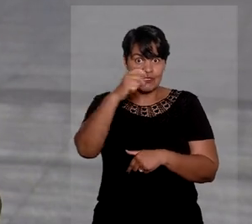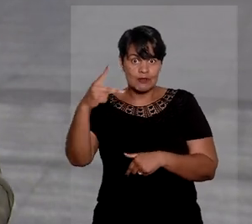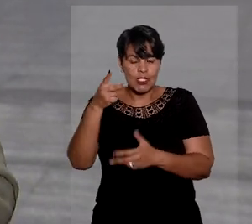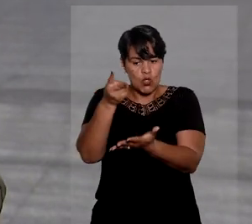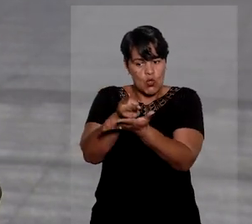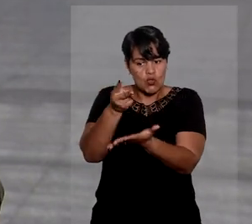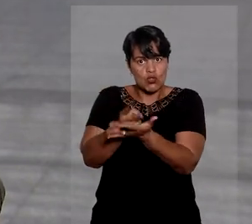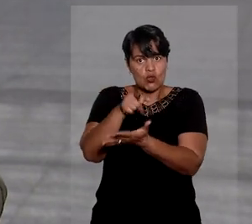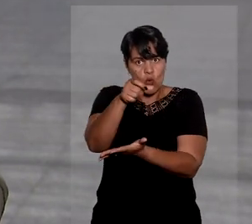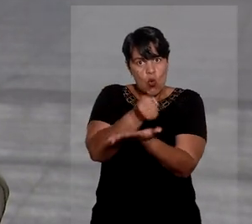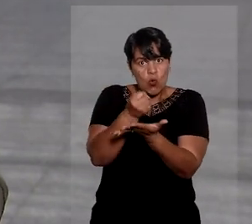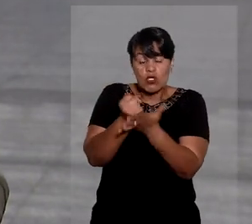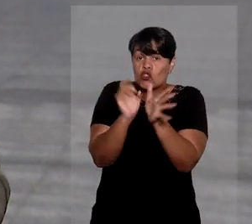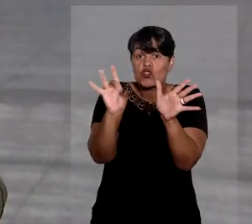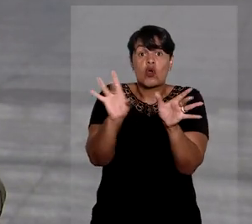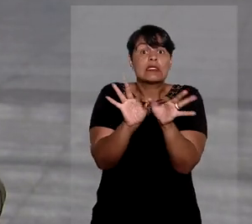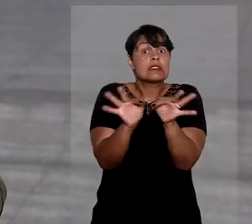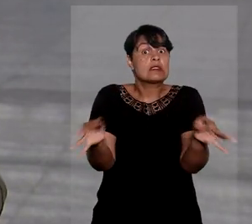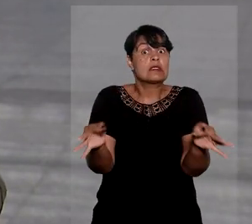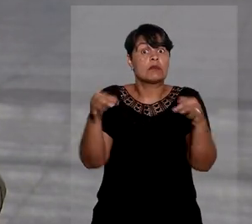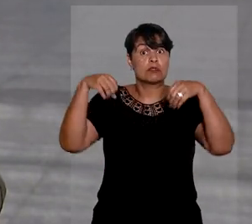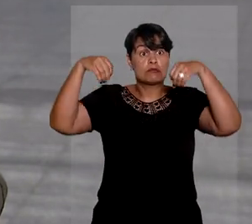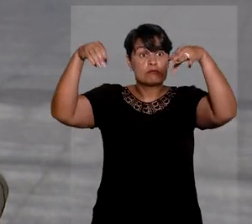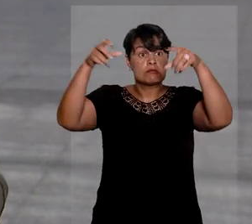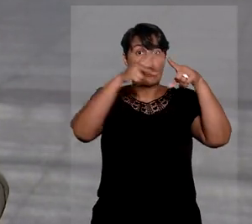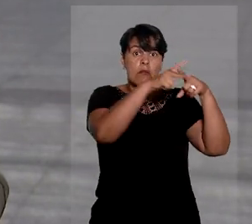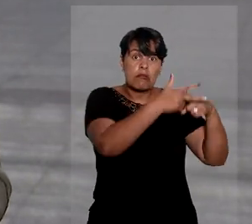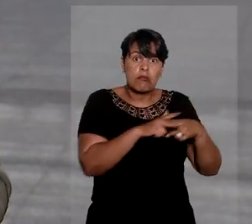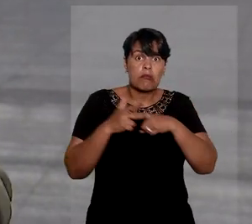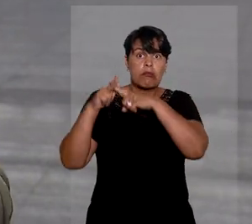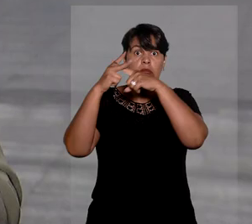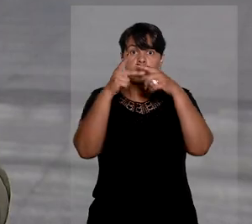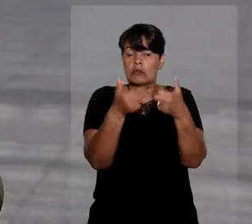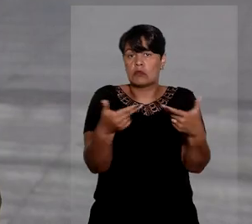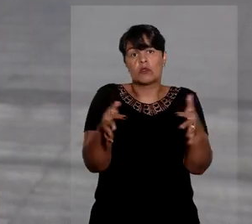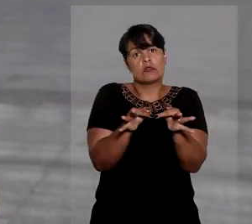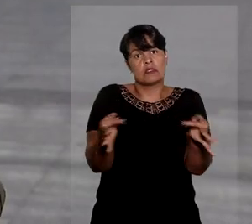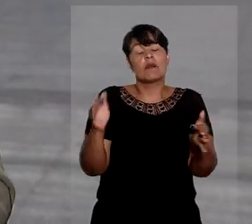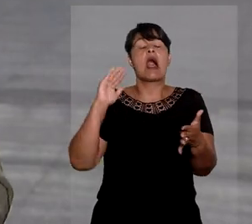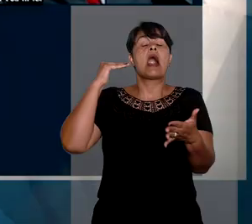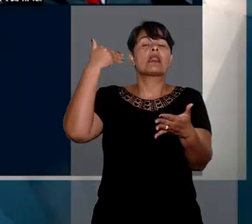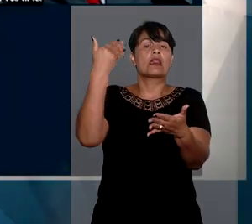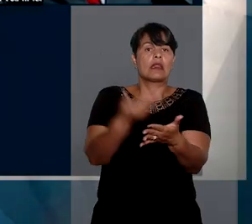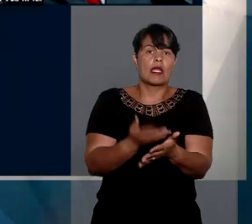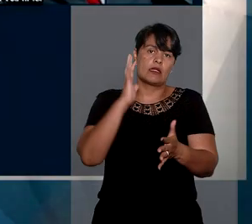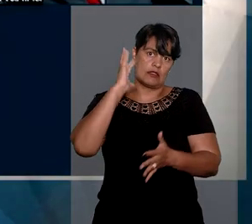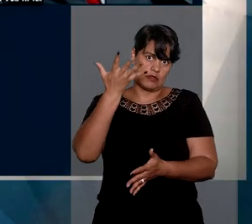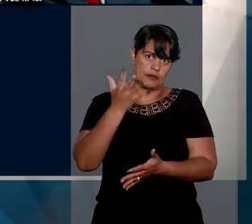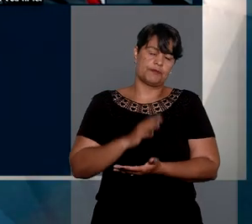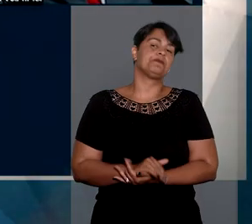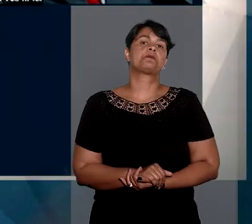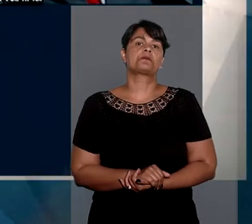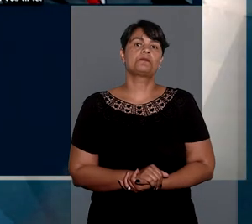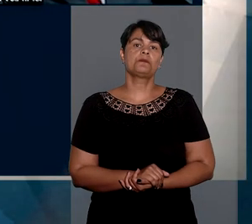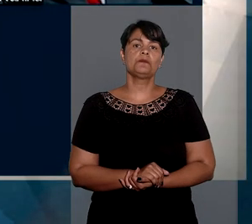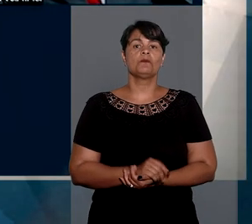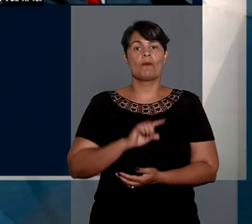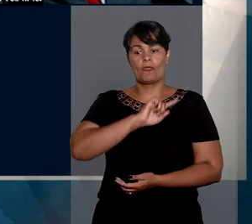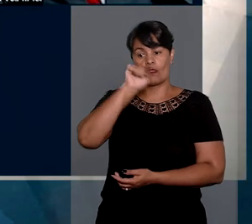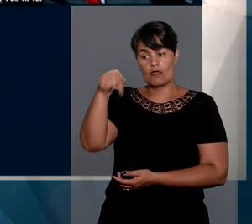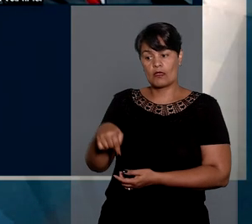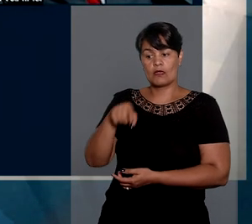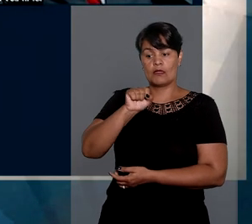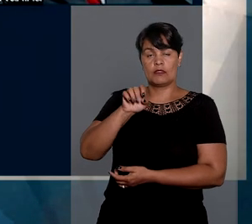apenas para os serviços de manutenção da iluminação pública até um novo certame. No STJ, a primeira turma deu